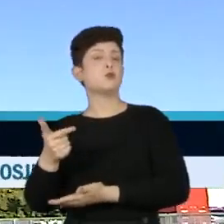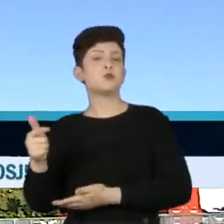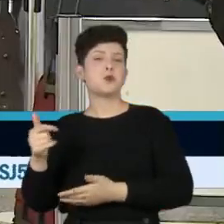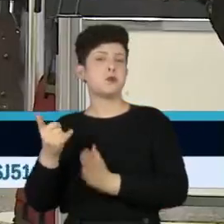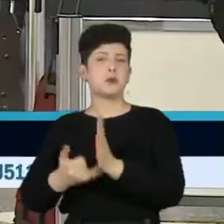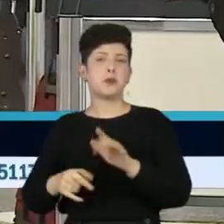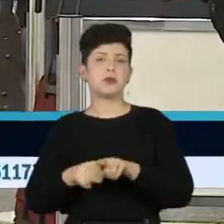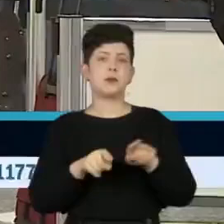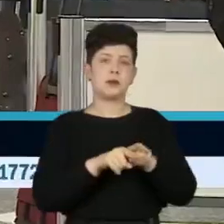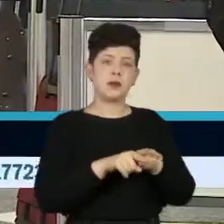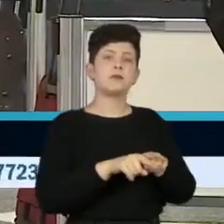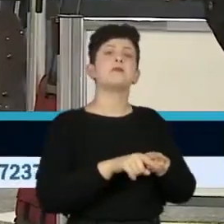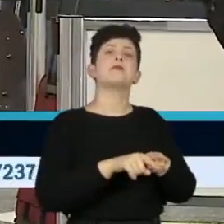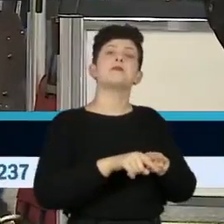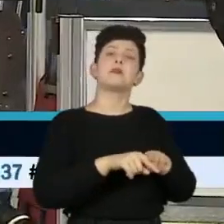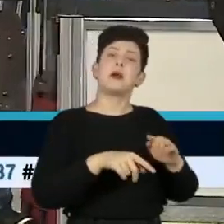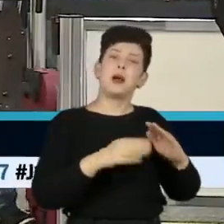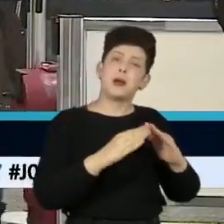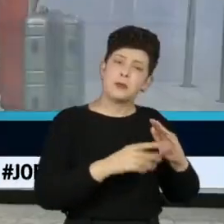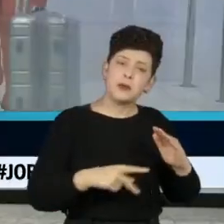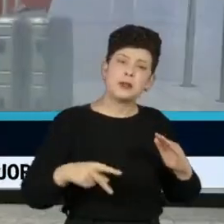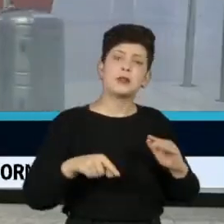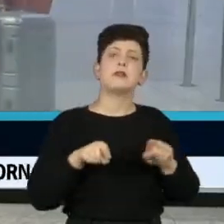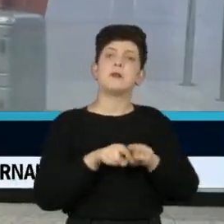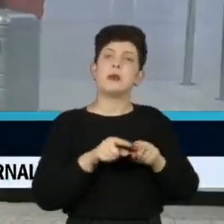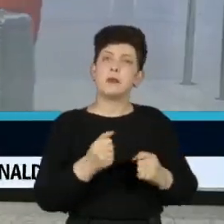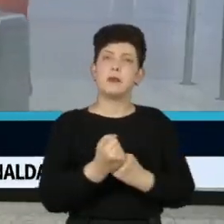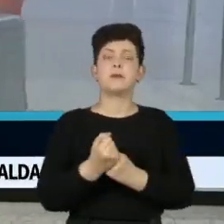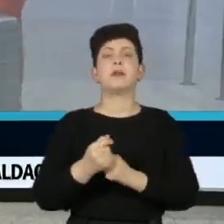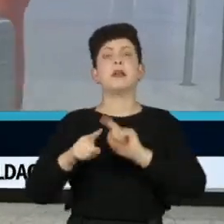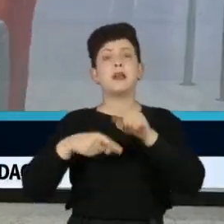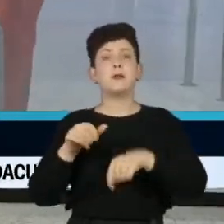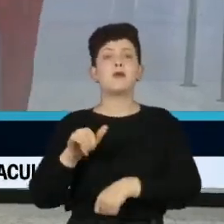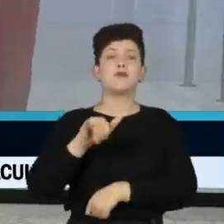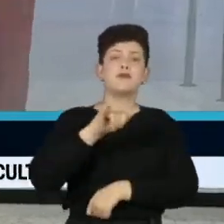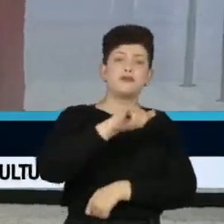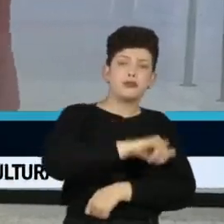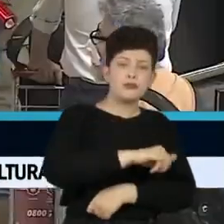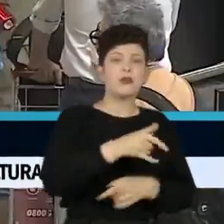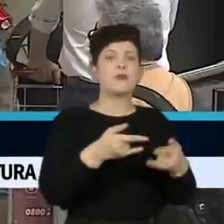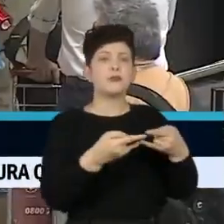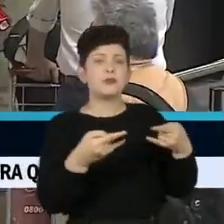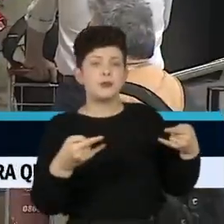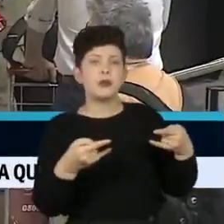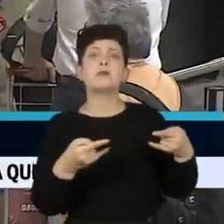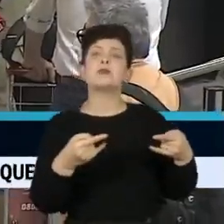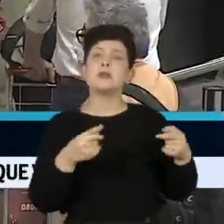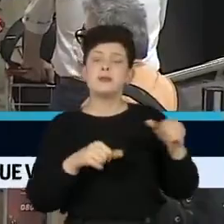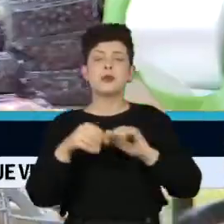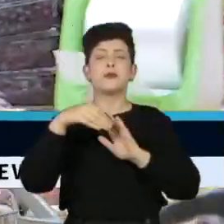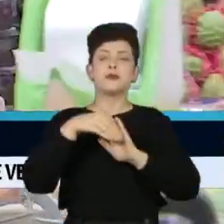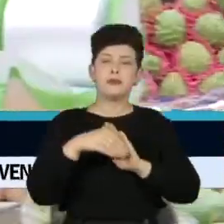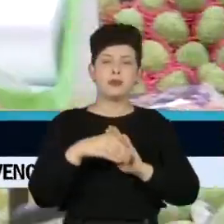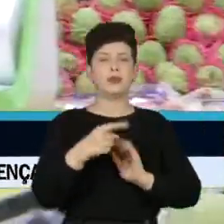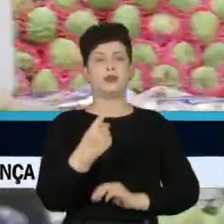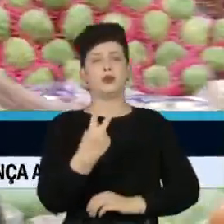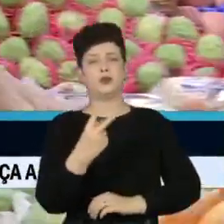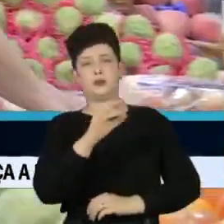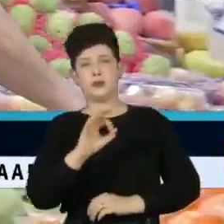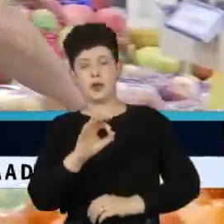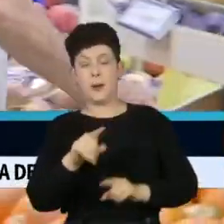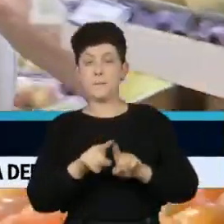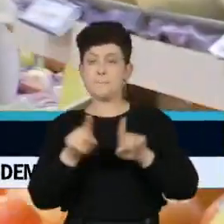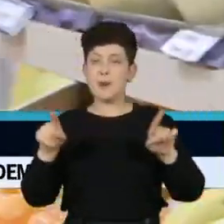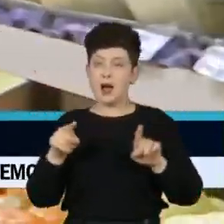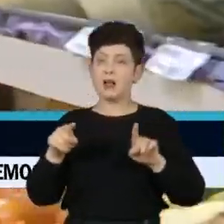Planalto. Após quatro meses seguidos de alta, as passagens aéreas trocaram de sinal e despencaram. Mas a inflação